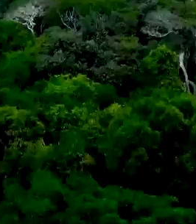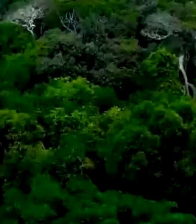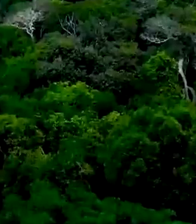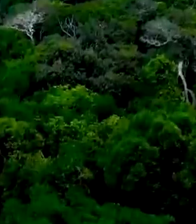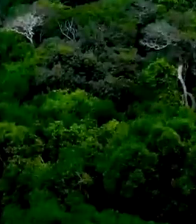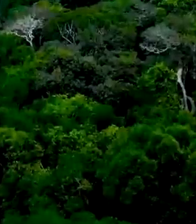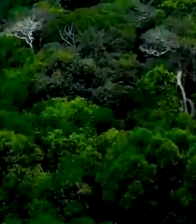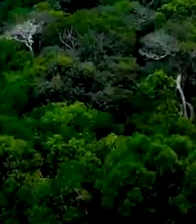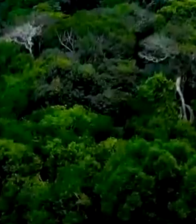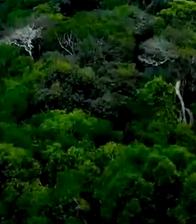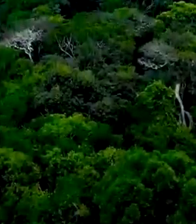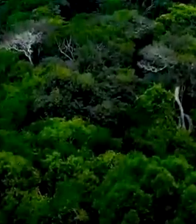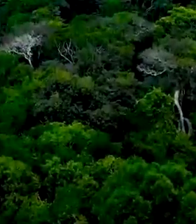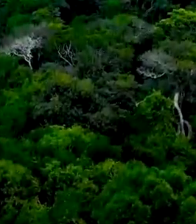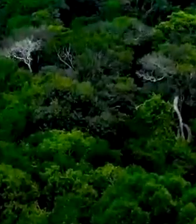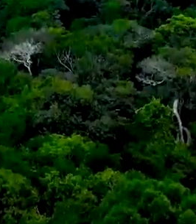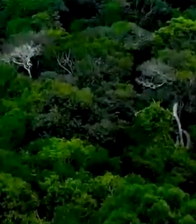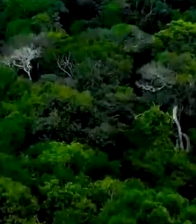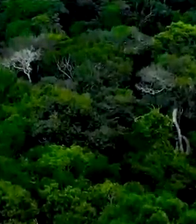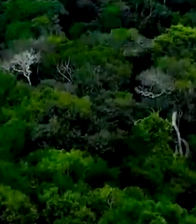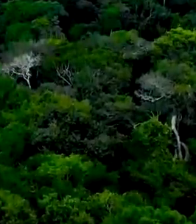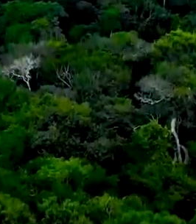Mata Mata Atlântica